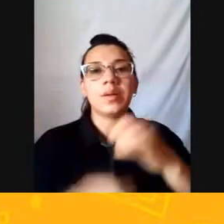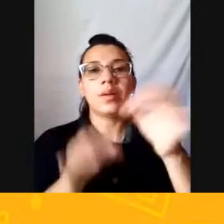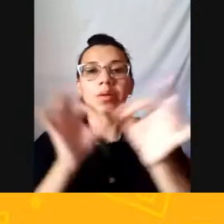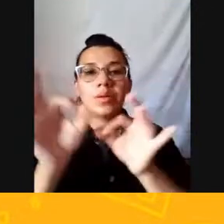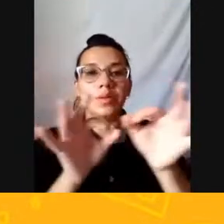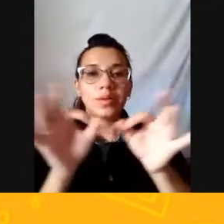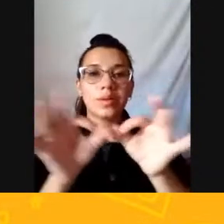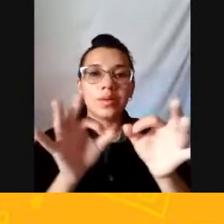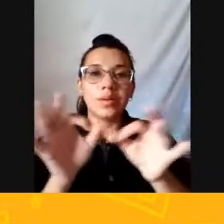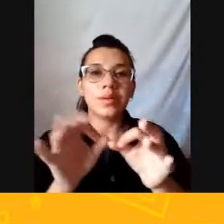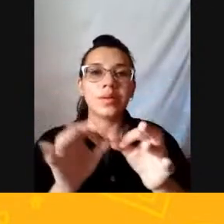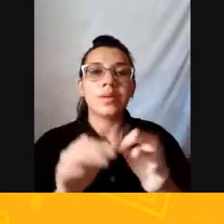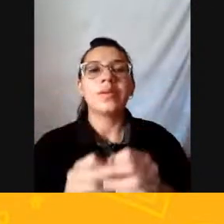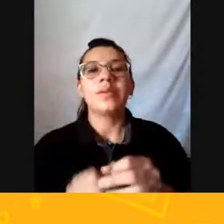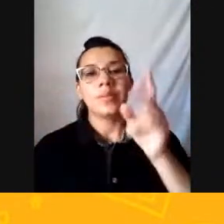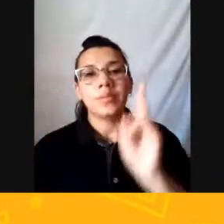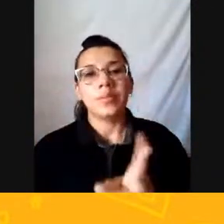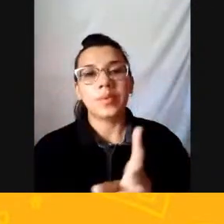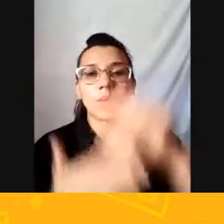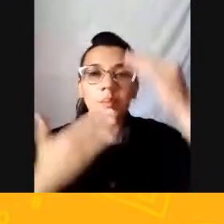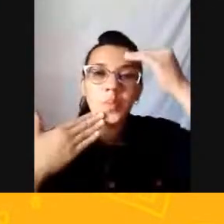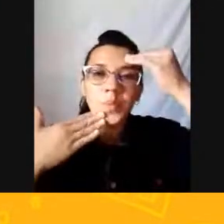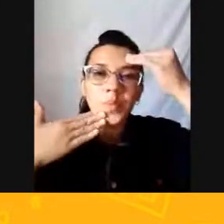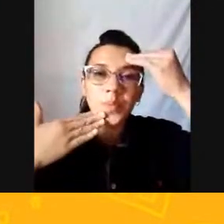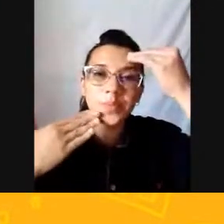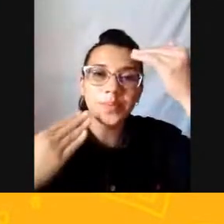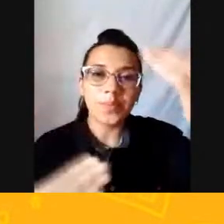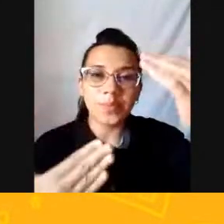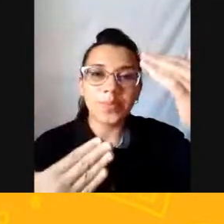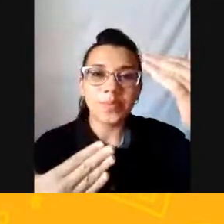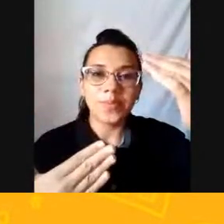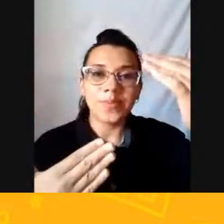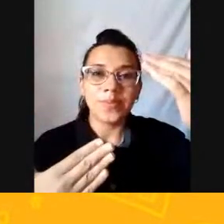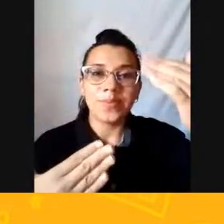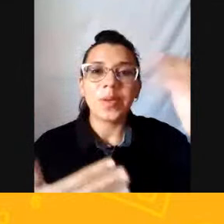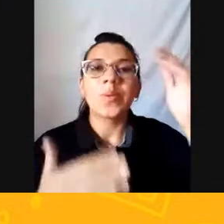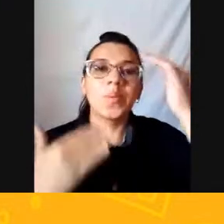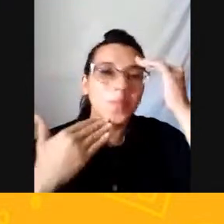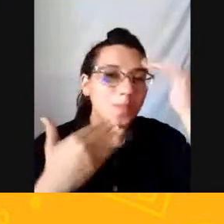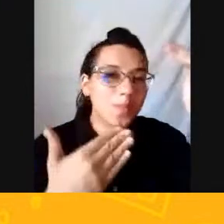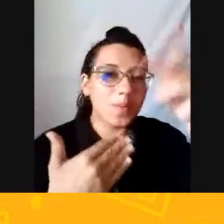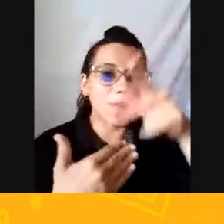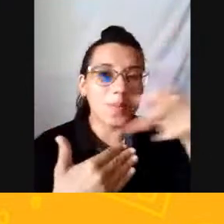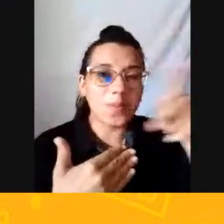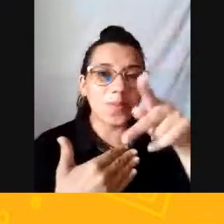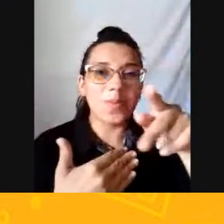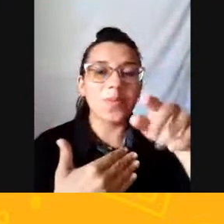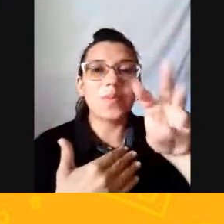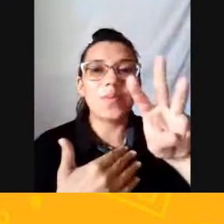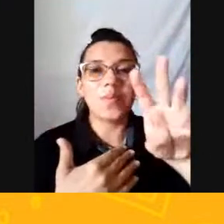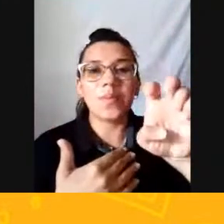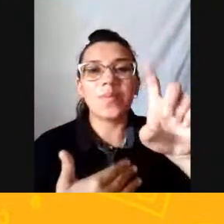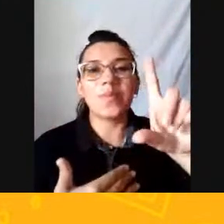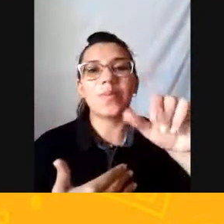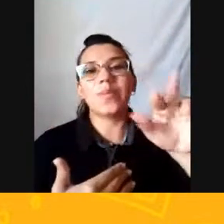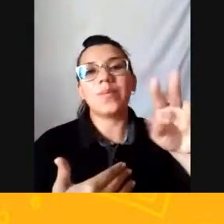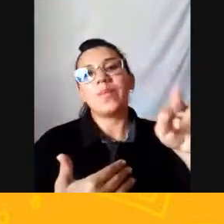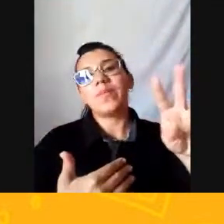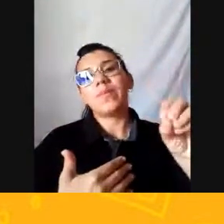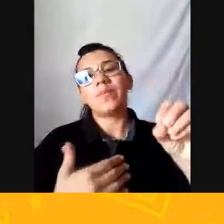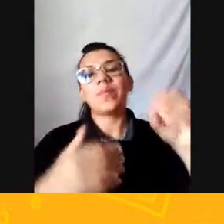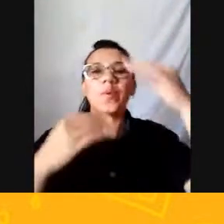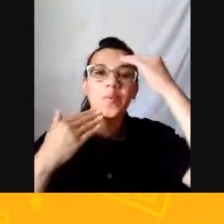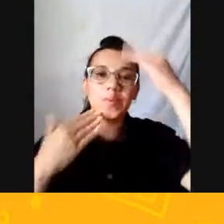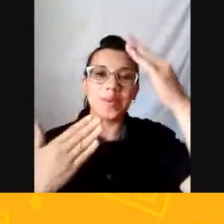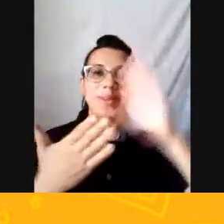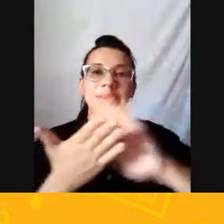Viu? Muito obrigado Um bom dia a todos Obrigado professor O professor Wellington Obrigado aos tradutores Aí também Que cumpriram